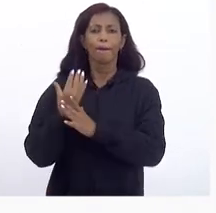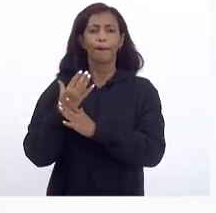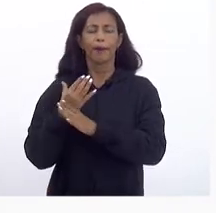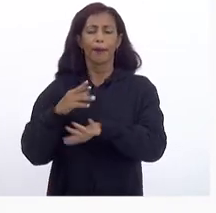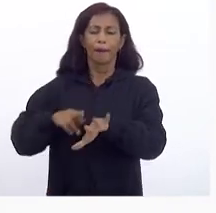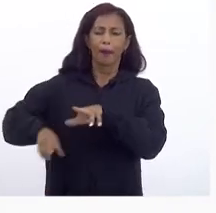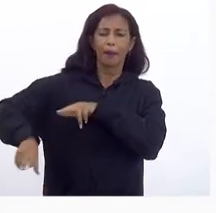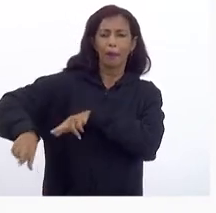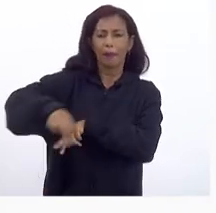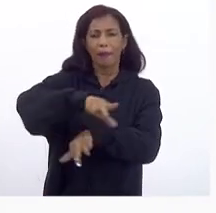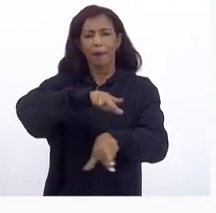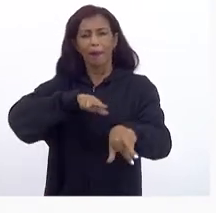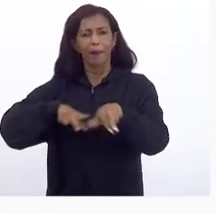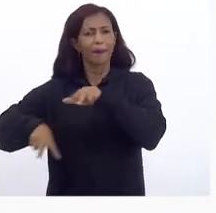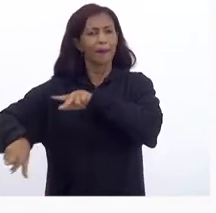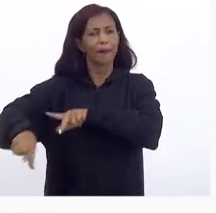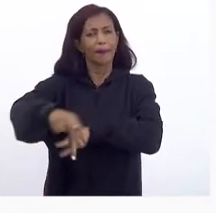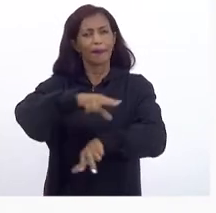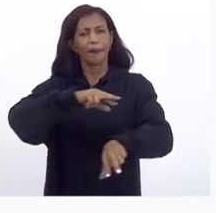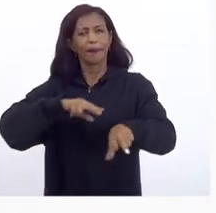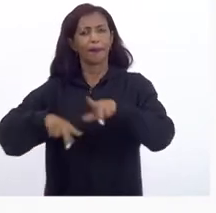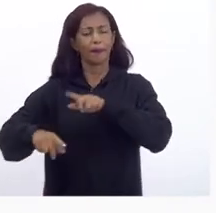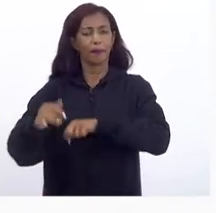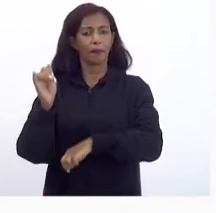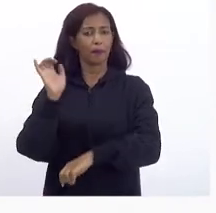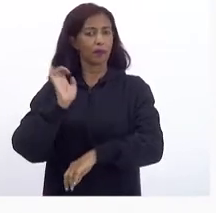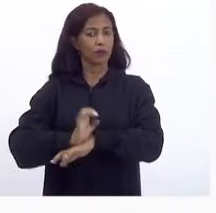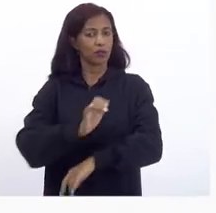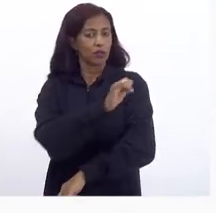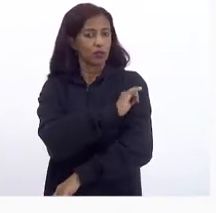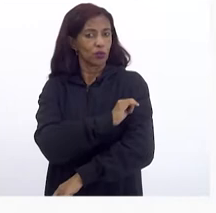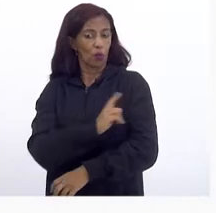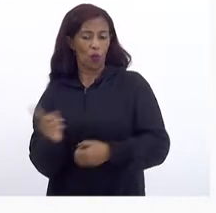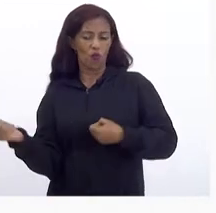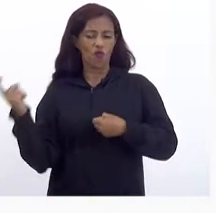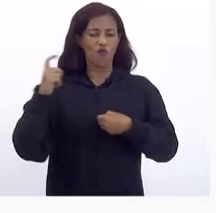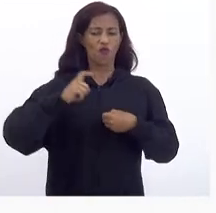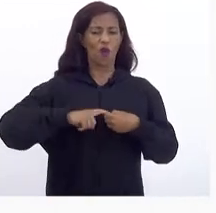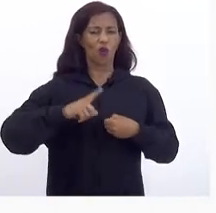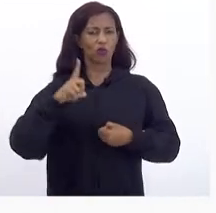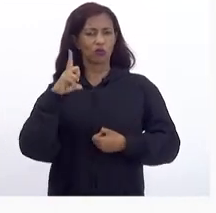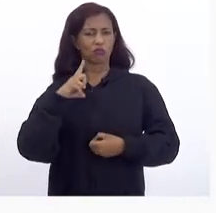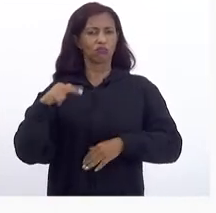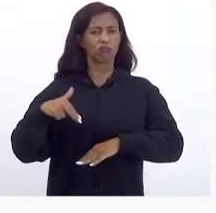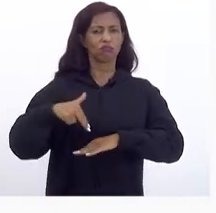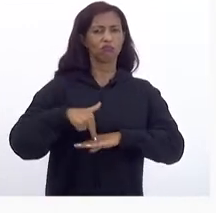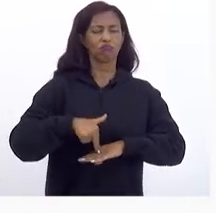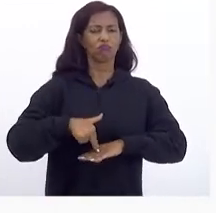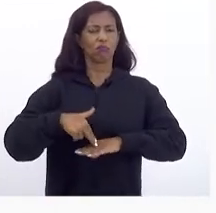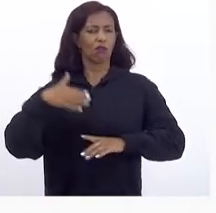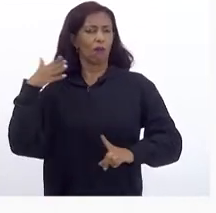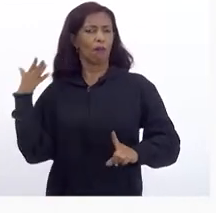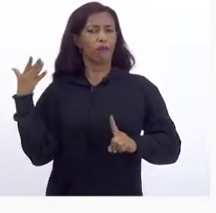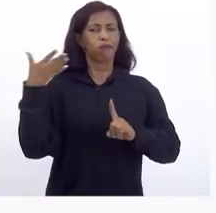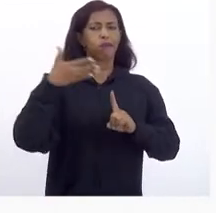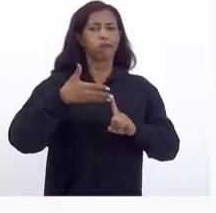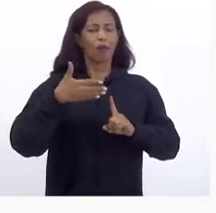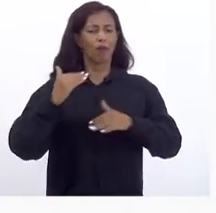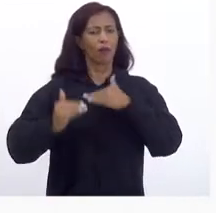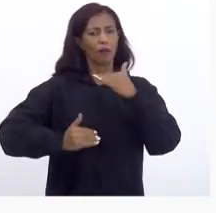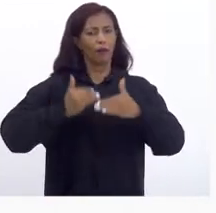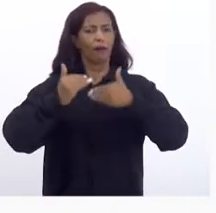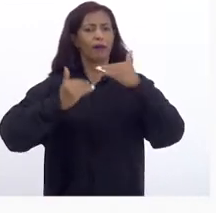ciclo Virtuoso Para que o Rio de Janeiro Retome A sua Avantuada O seu Protagonismo E o Crescimento